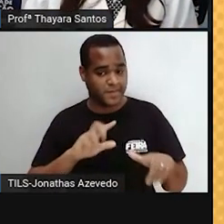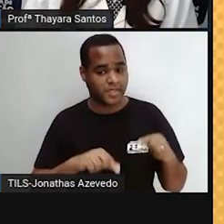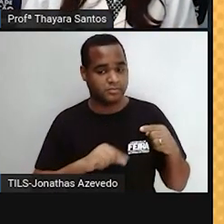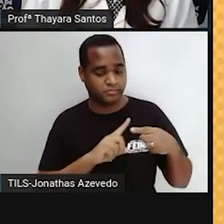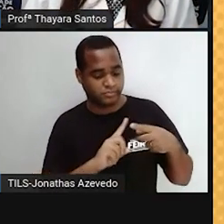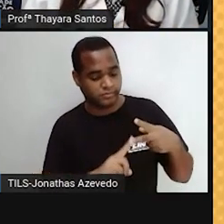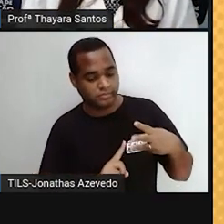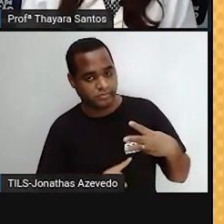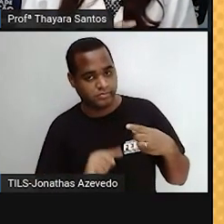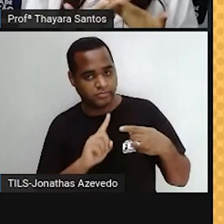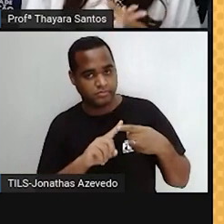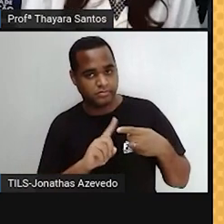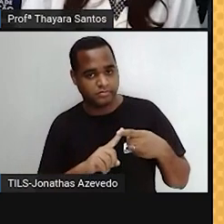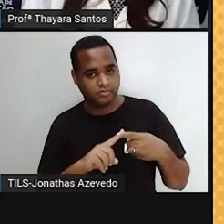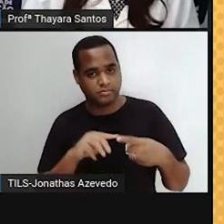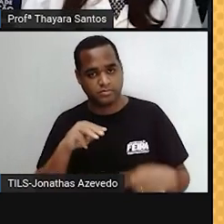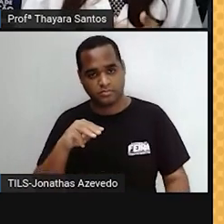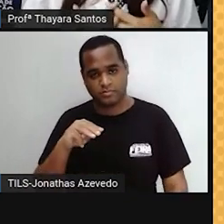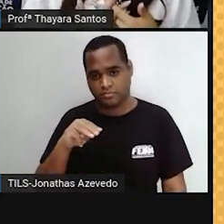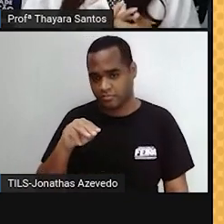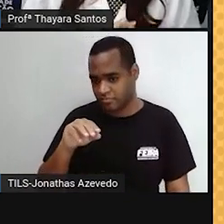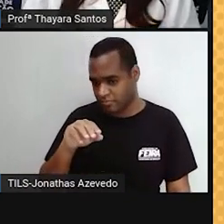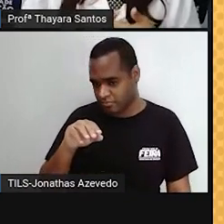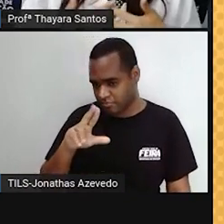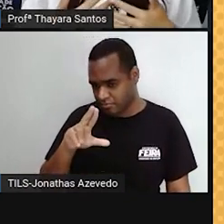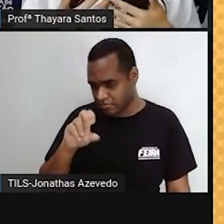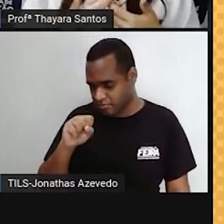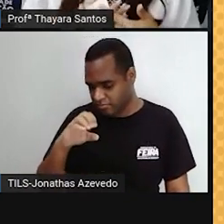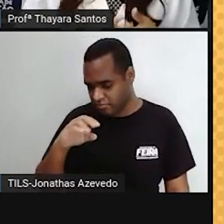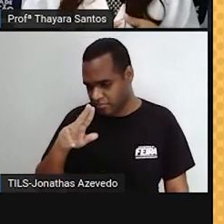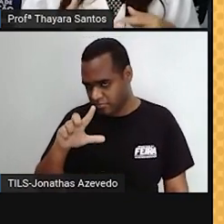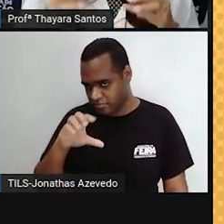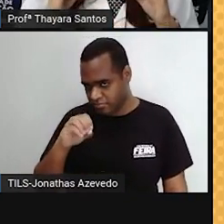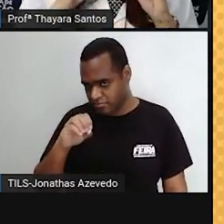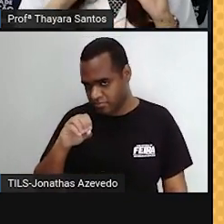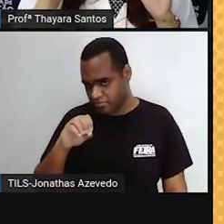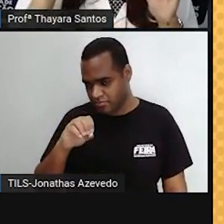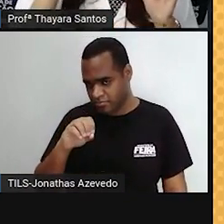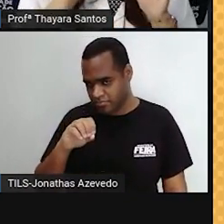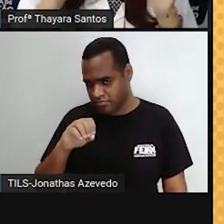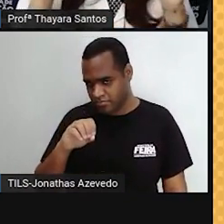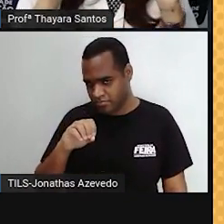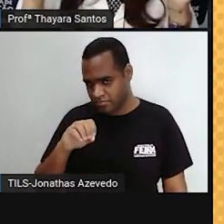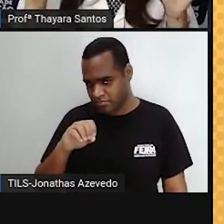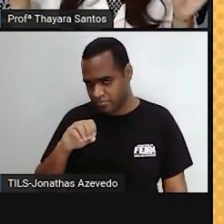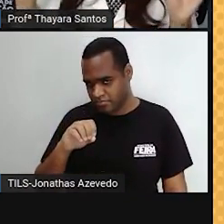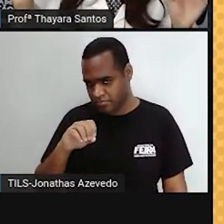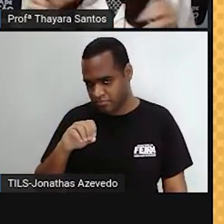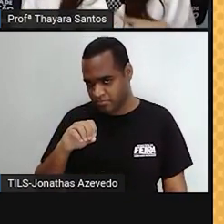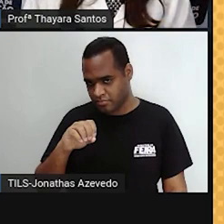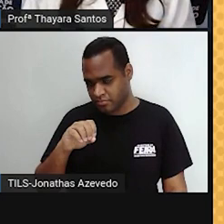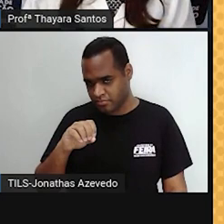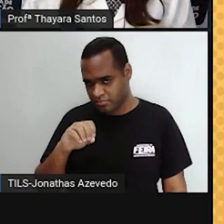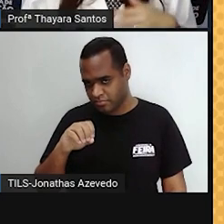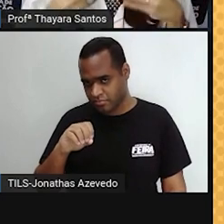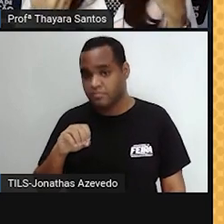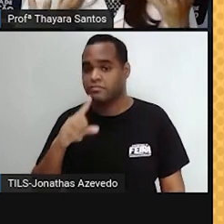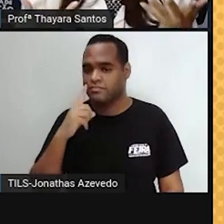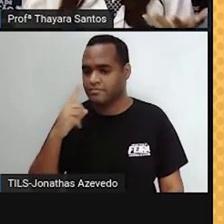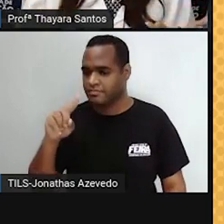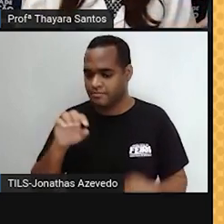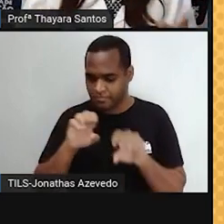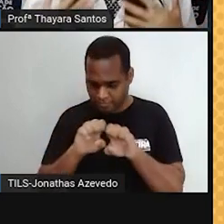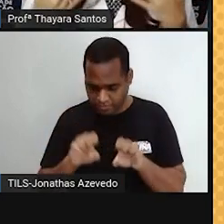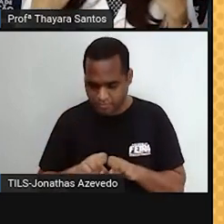um músculo que a gente chama de músculo liso, porque ele não apresenta estriações ali nas suas células. E